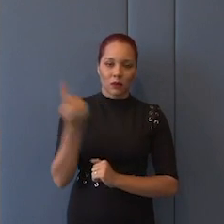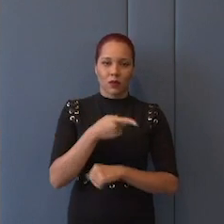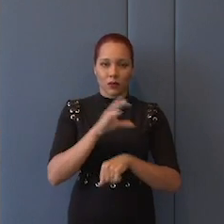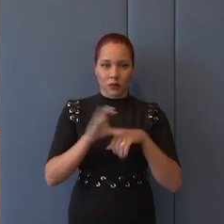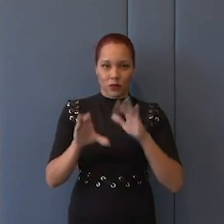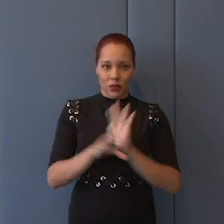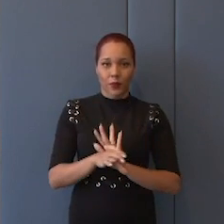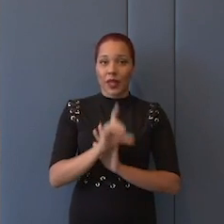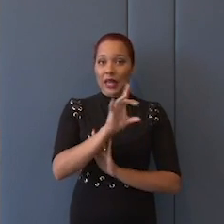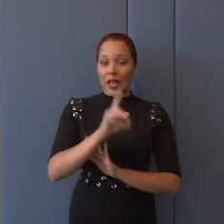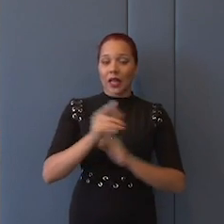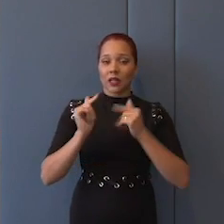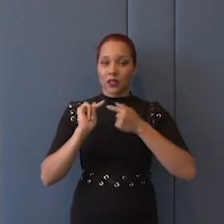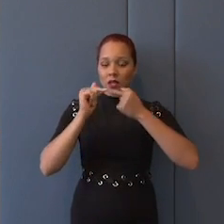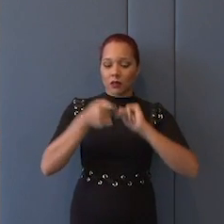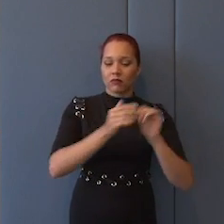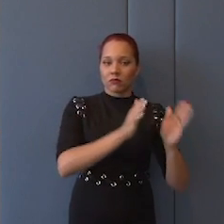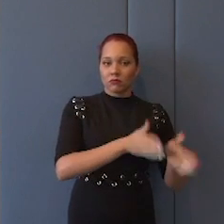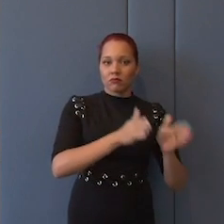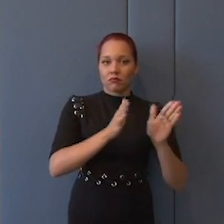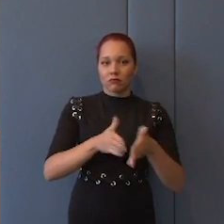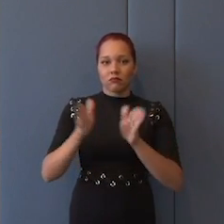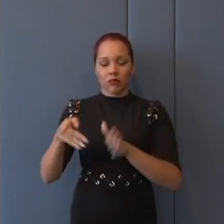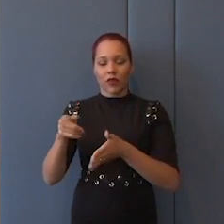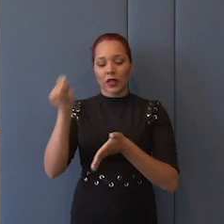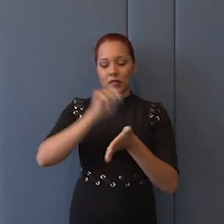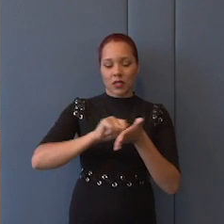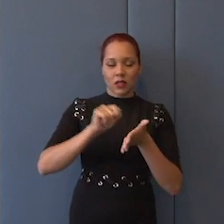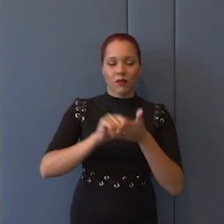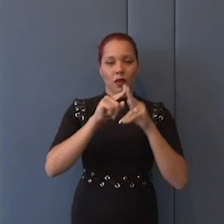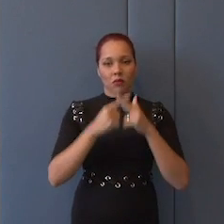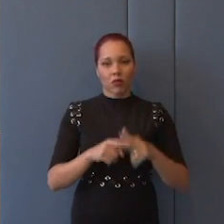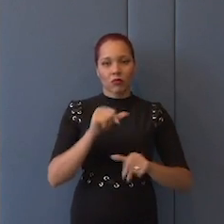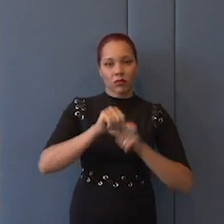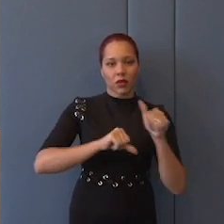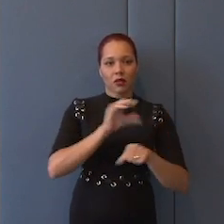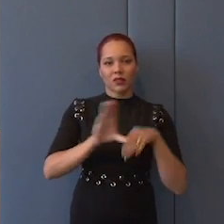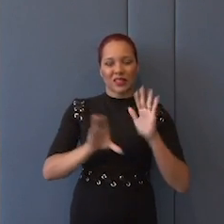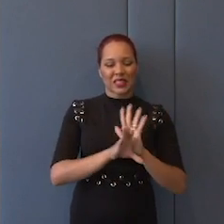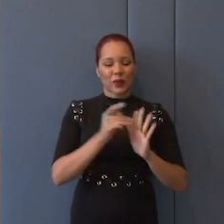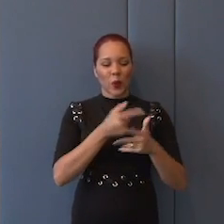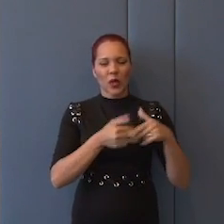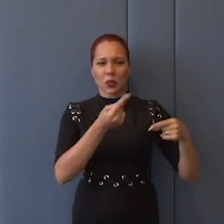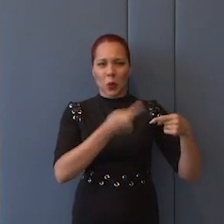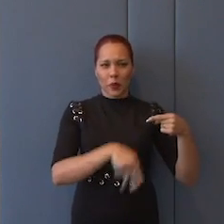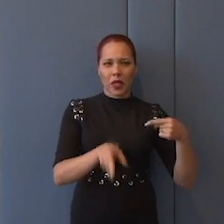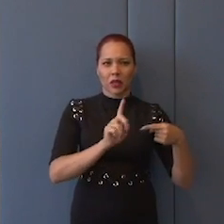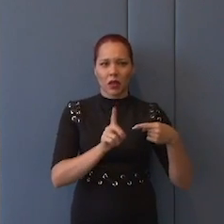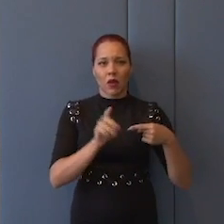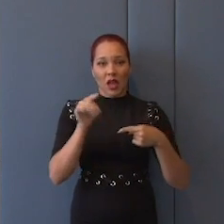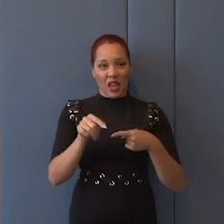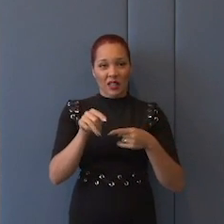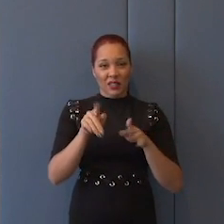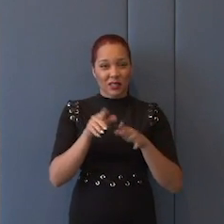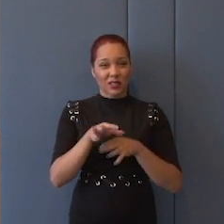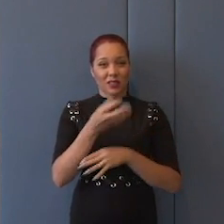Então, a ideia de que cada geração vai reescrever a Constituição, porque são coisas que são antiquadas ou não, mas acho que esse ser antiquado